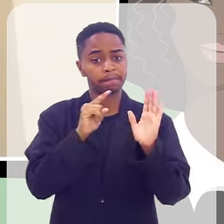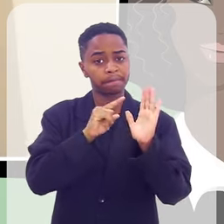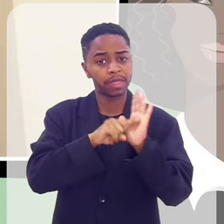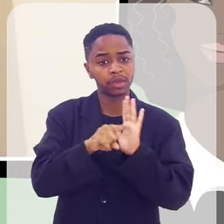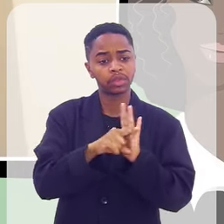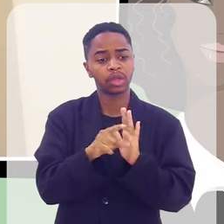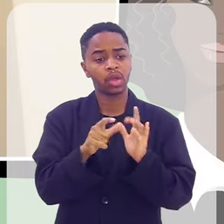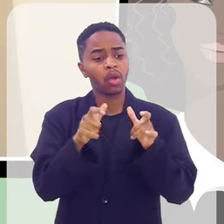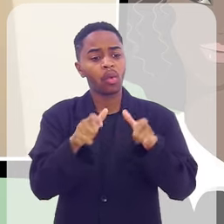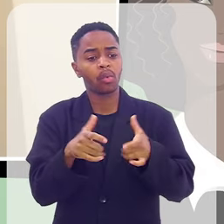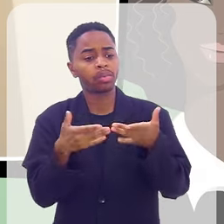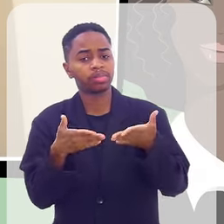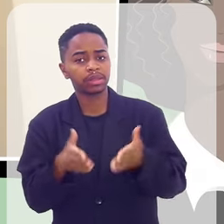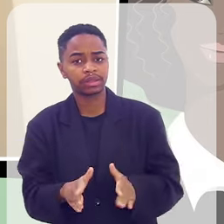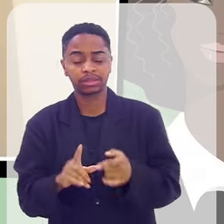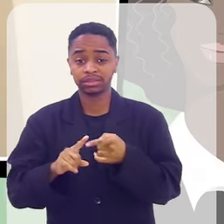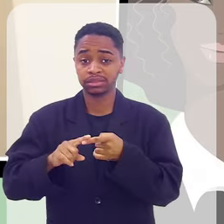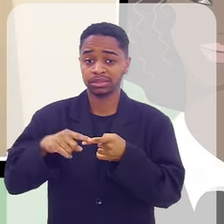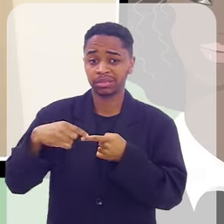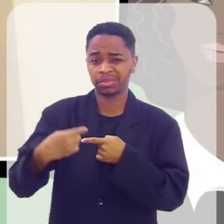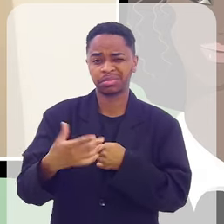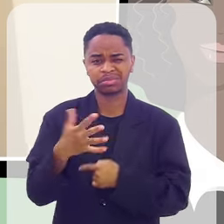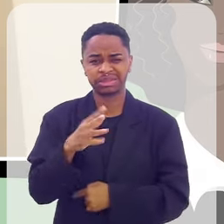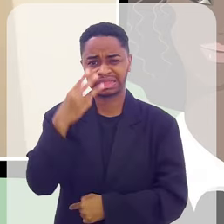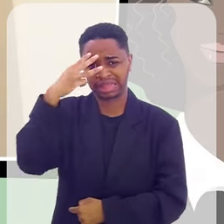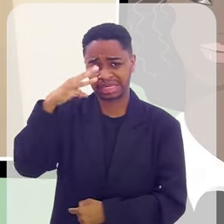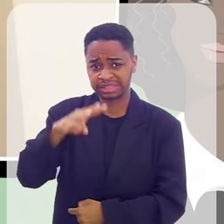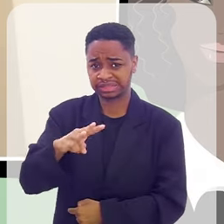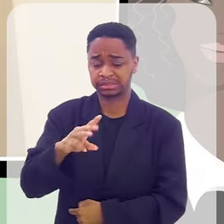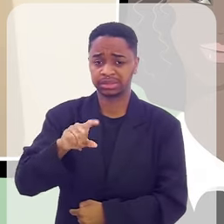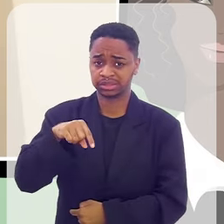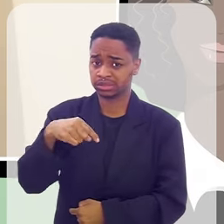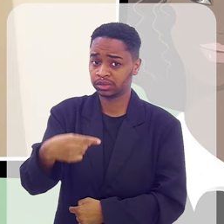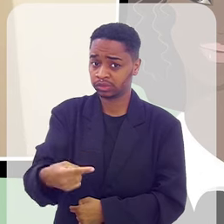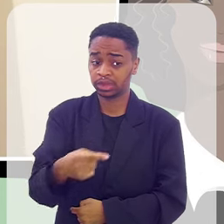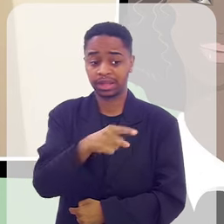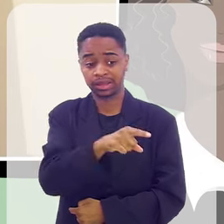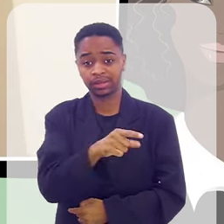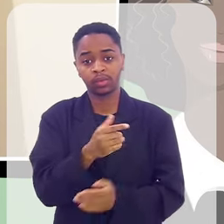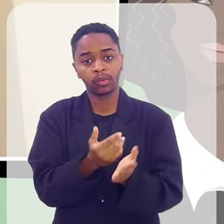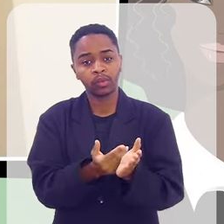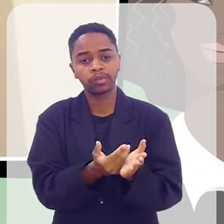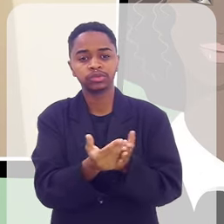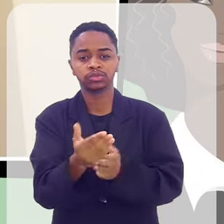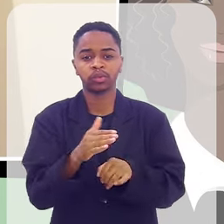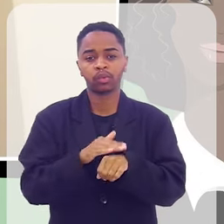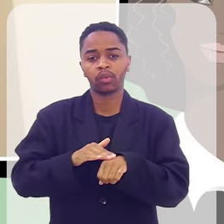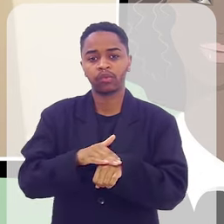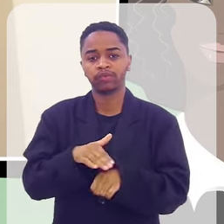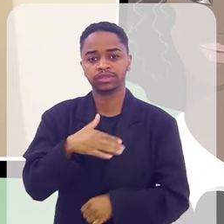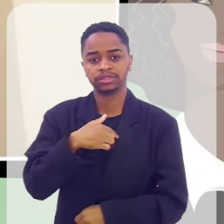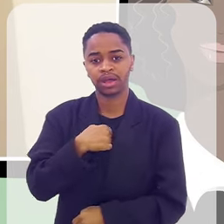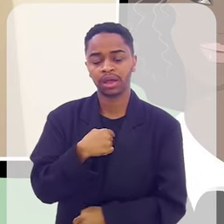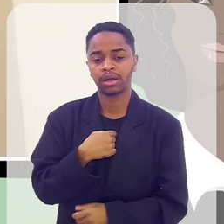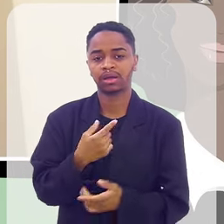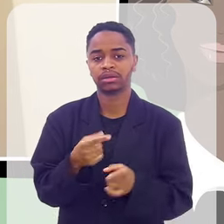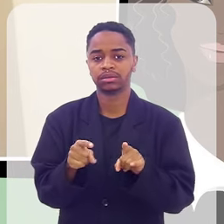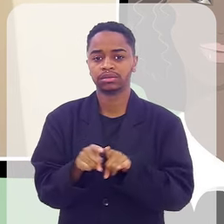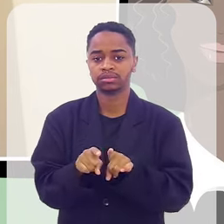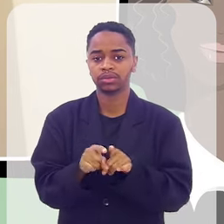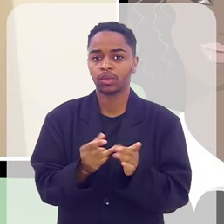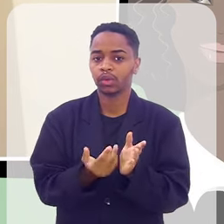ela, perguntei de onde ela era e tudo, com muito, umas três semanas, eu acho, porque ela veio conversar alguma coisa comigo